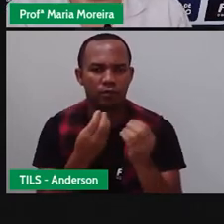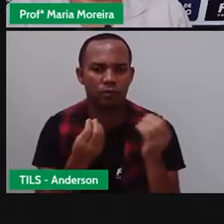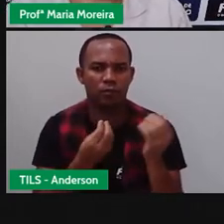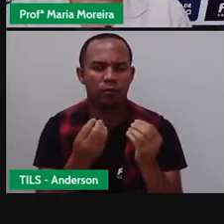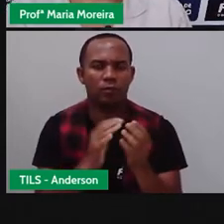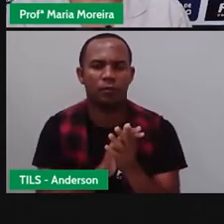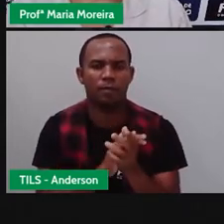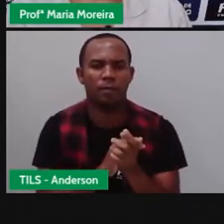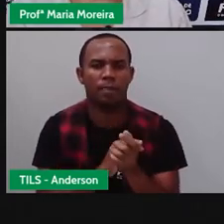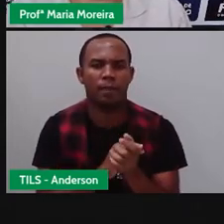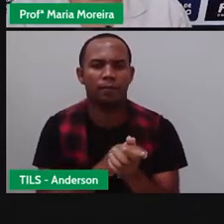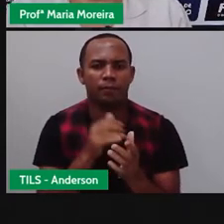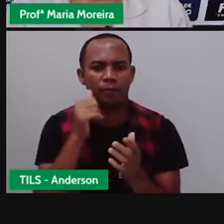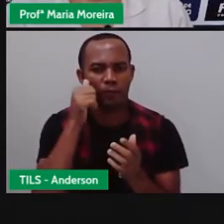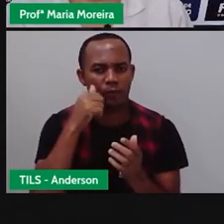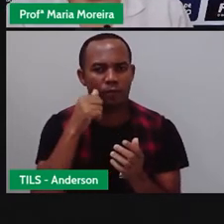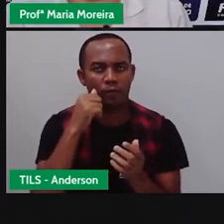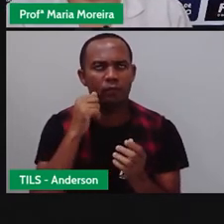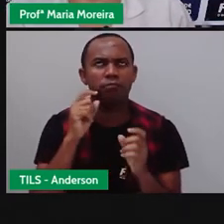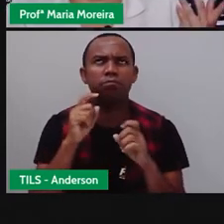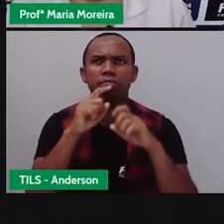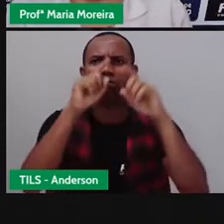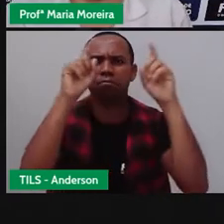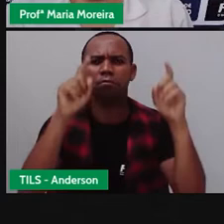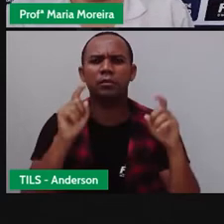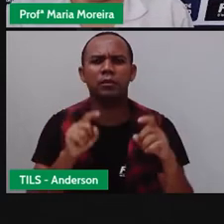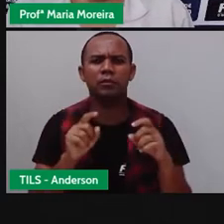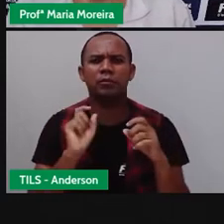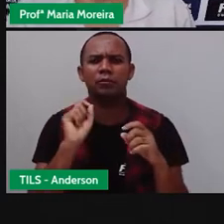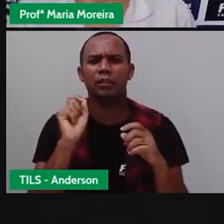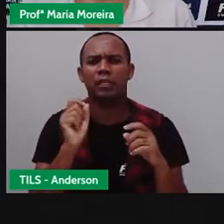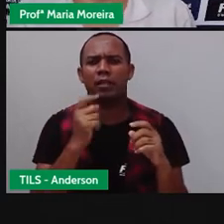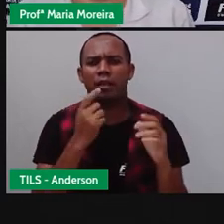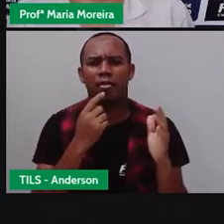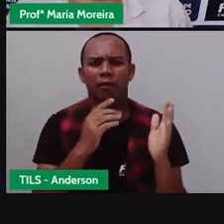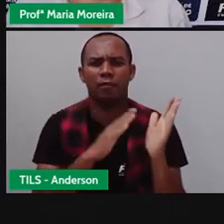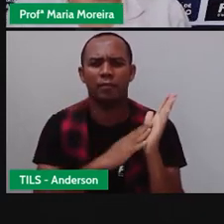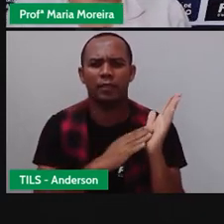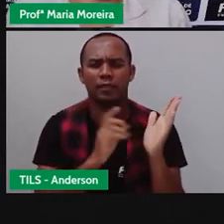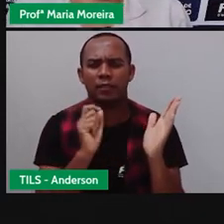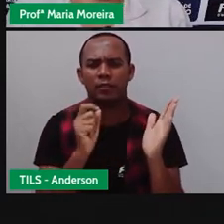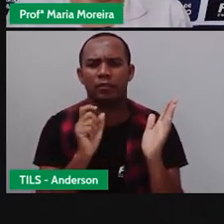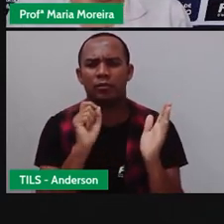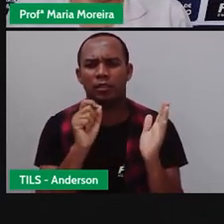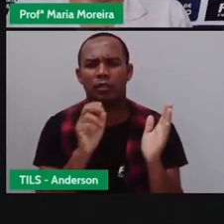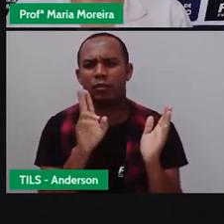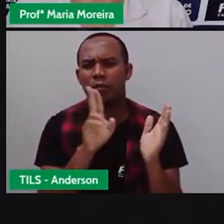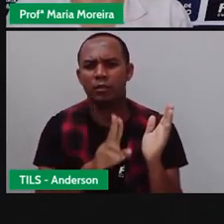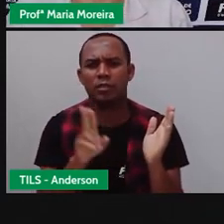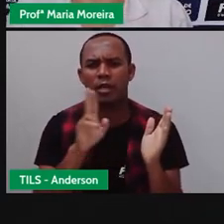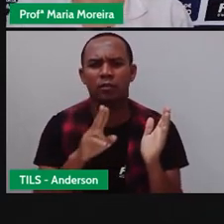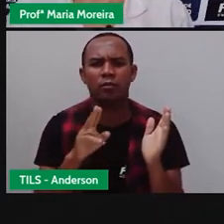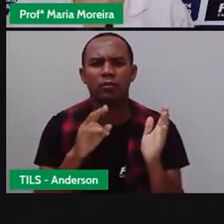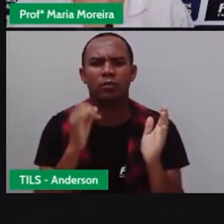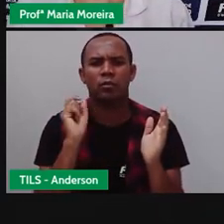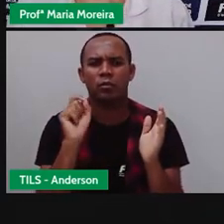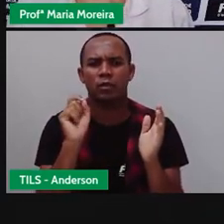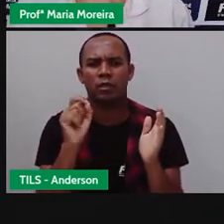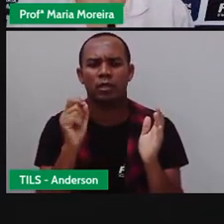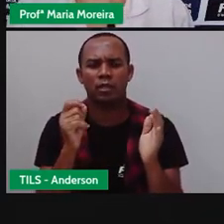A minha tá com dúvidas aí, né? Bom, o bilhete, ele é bastante utilizado como meio informativo, né?